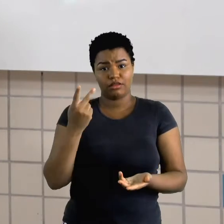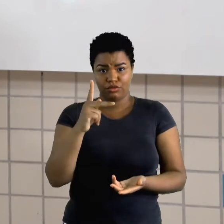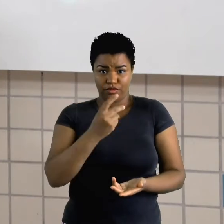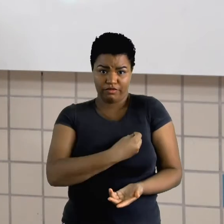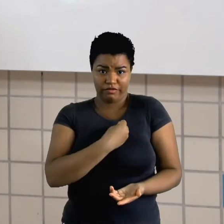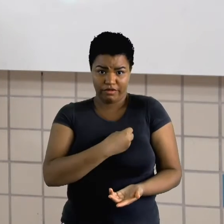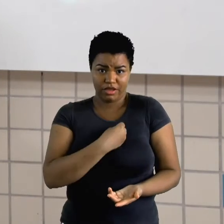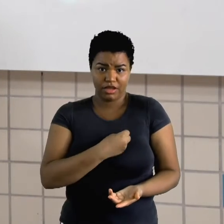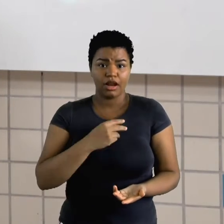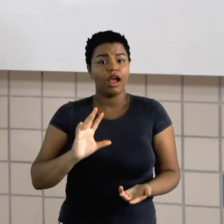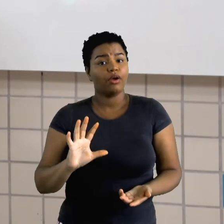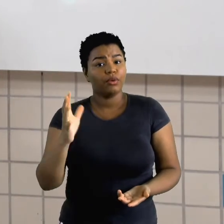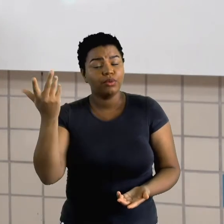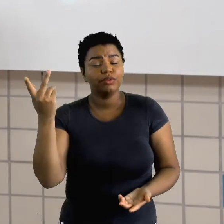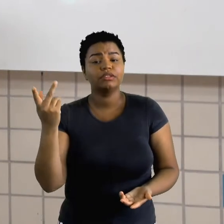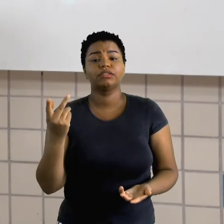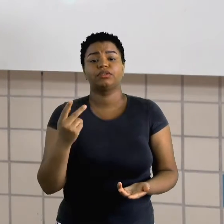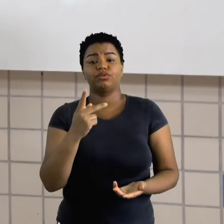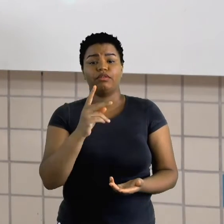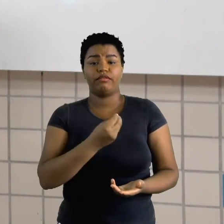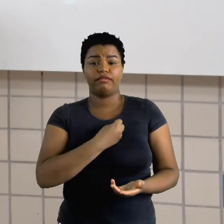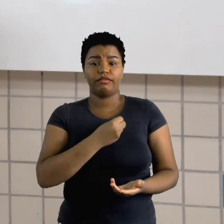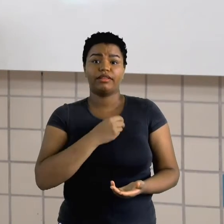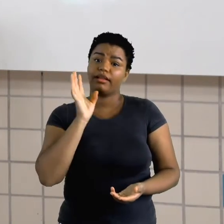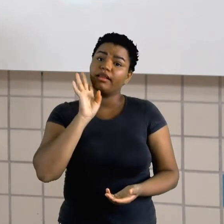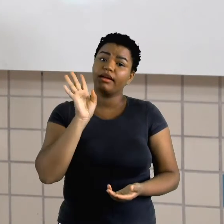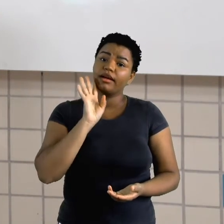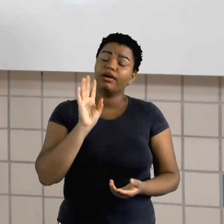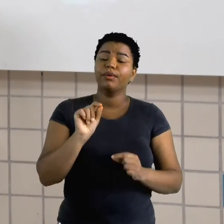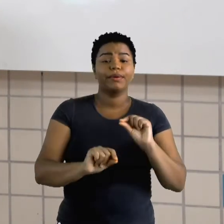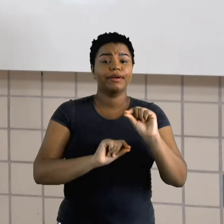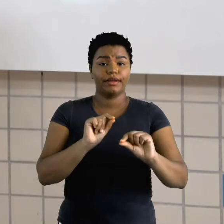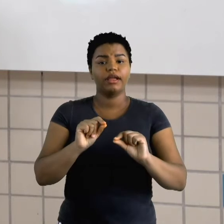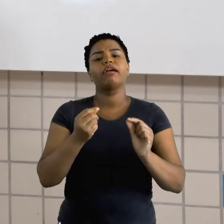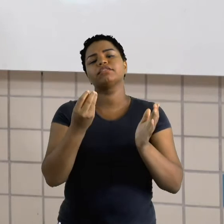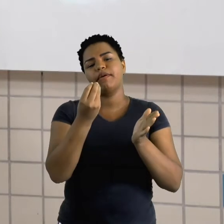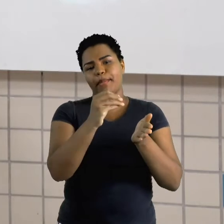aconteceu na sua vida que foi de legal? Você vai relatar isso aí.